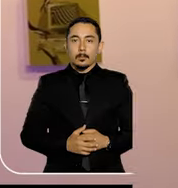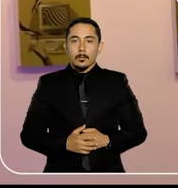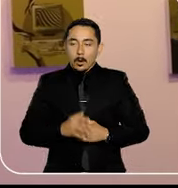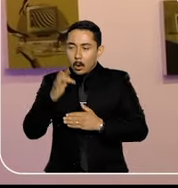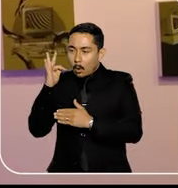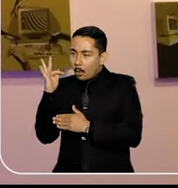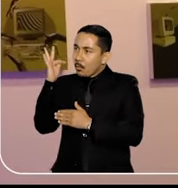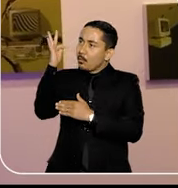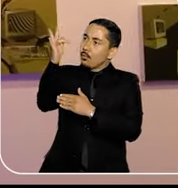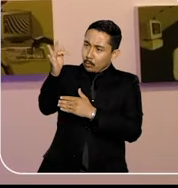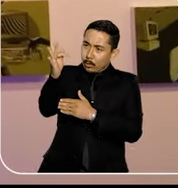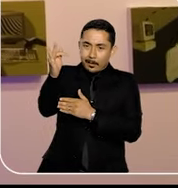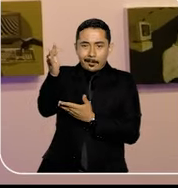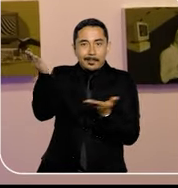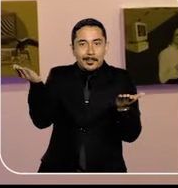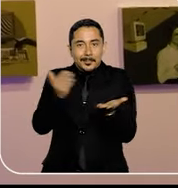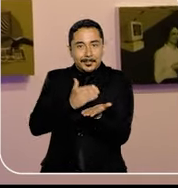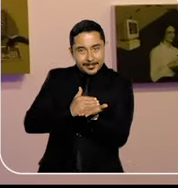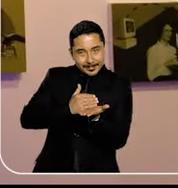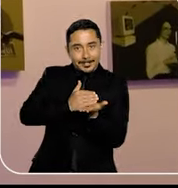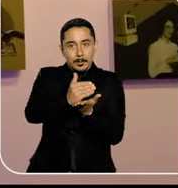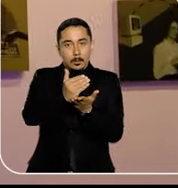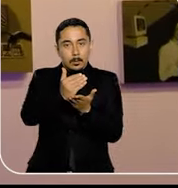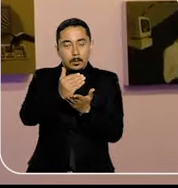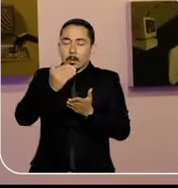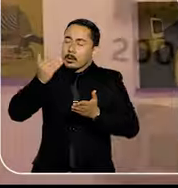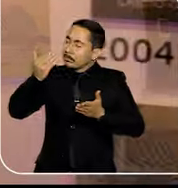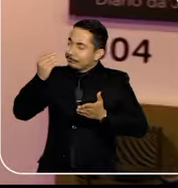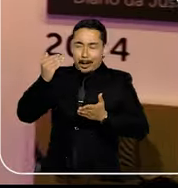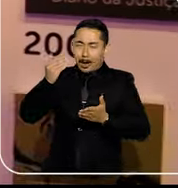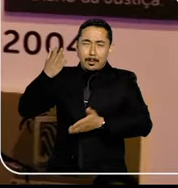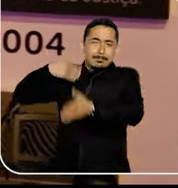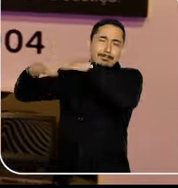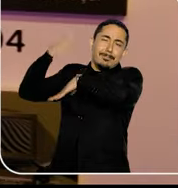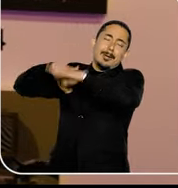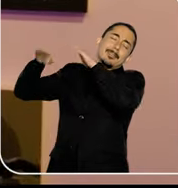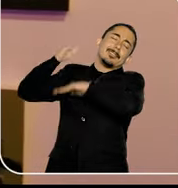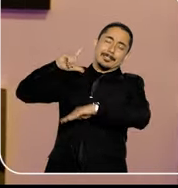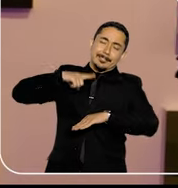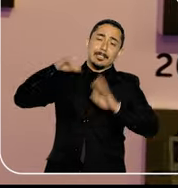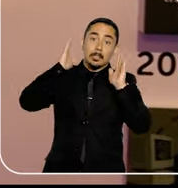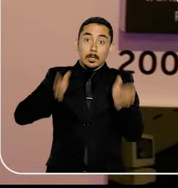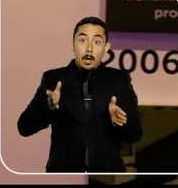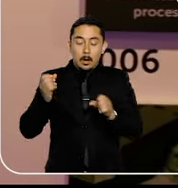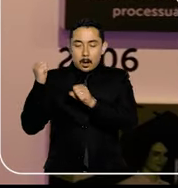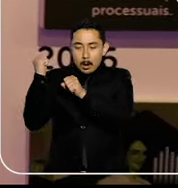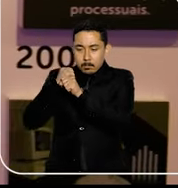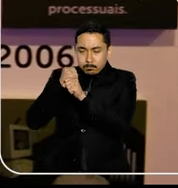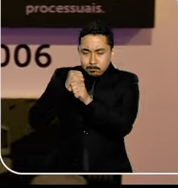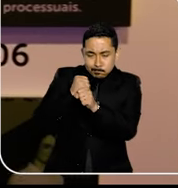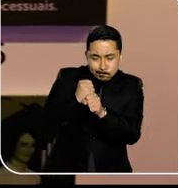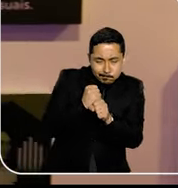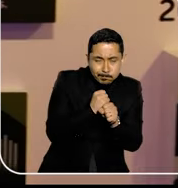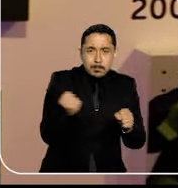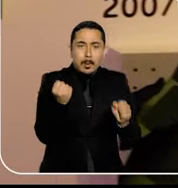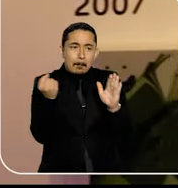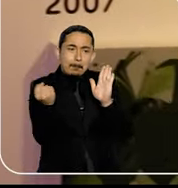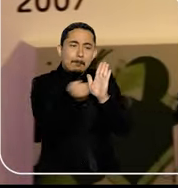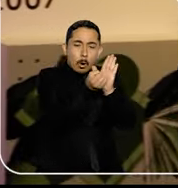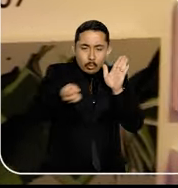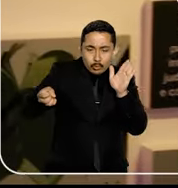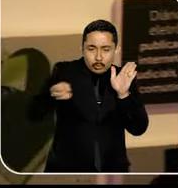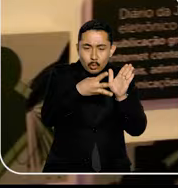Um futuro que começou a ser elaborado há décadas. Ano após ano, os marcos da evolução digital do